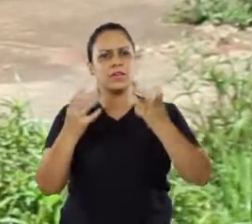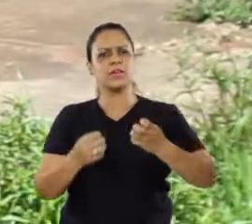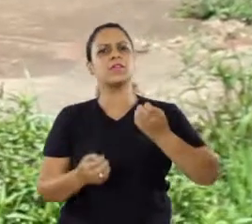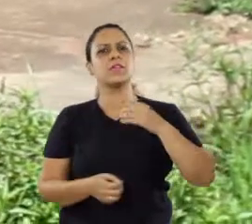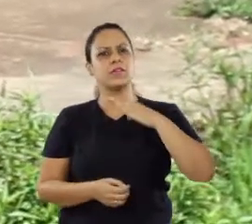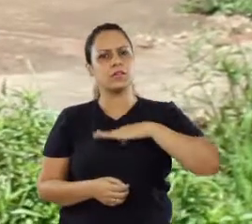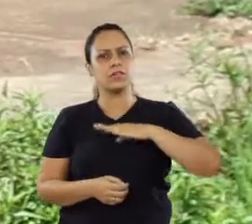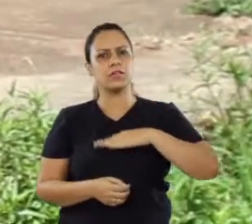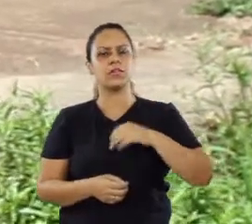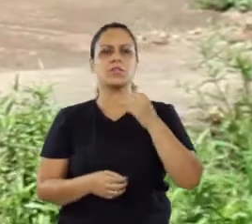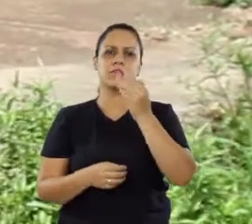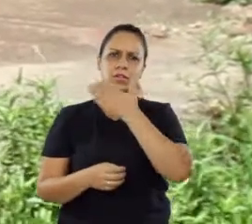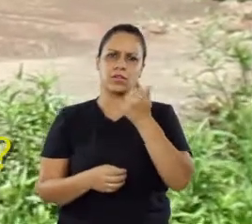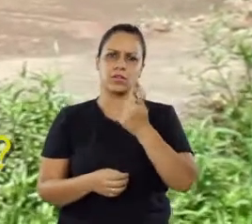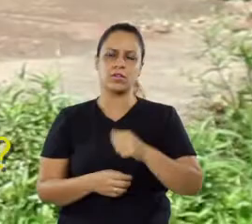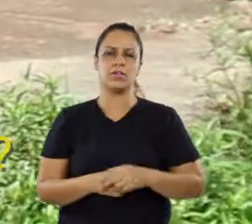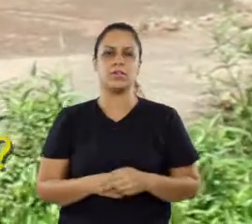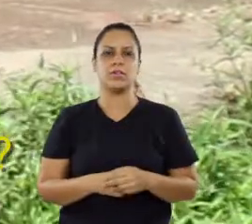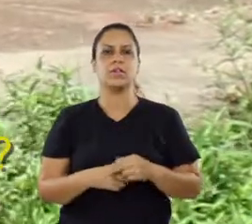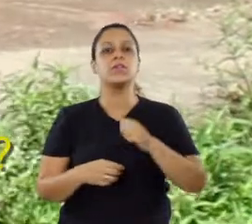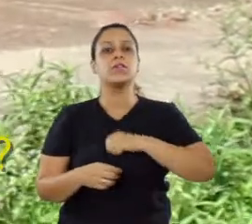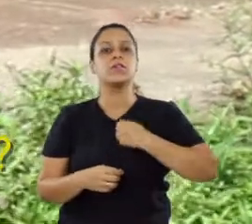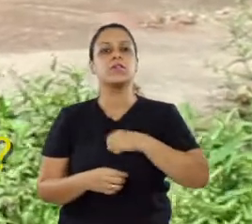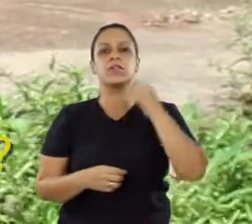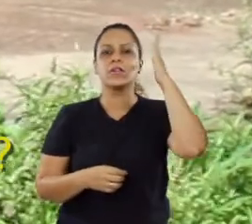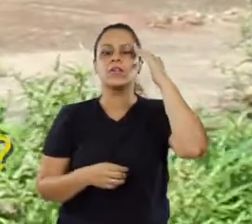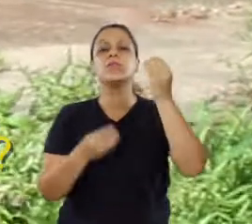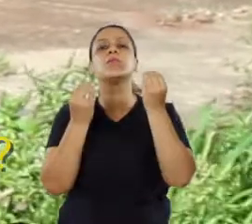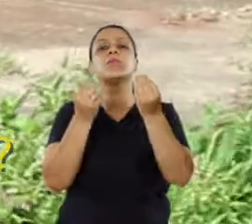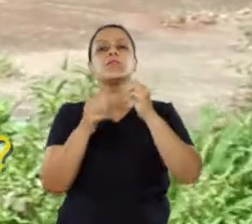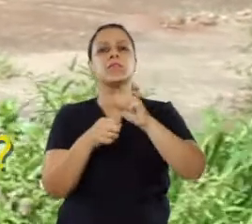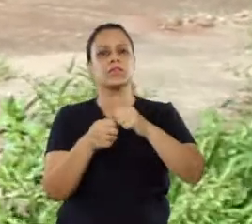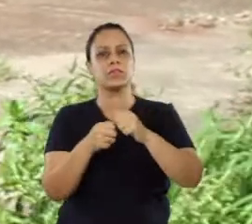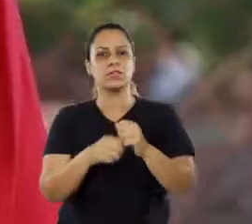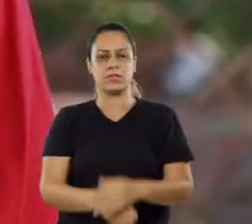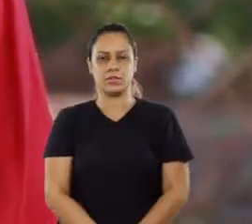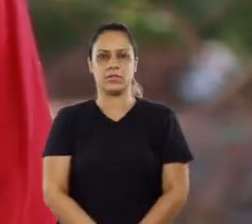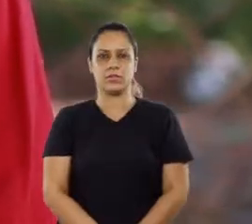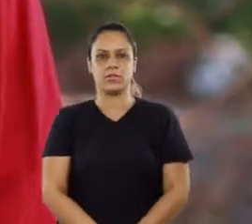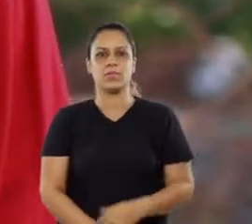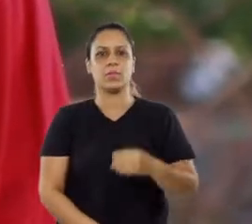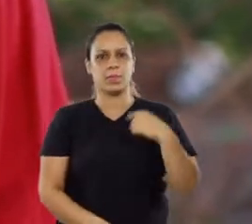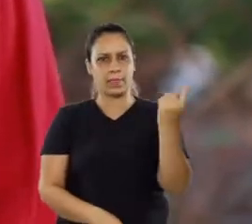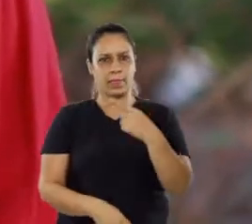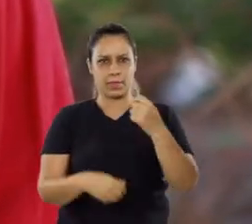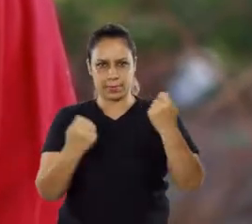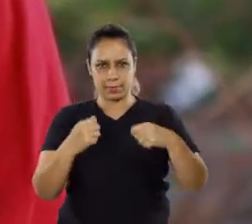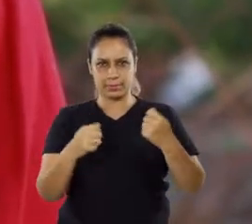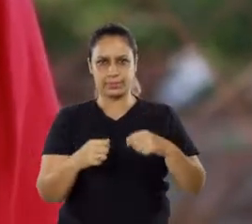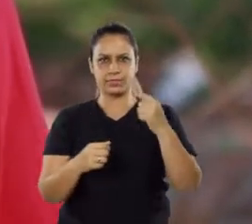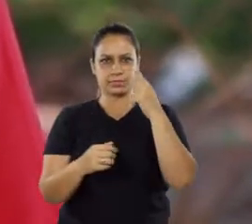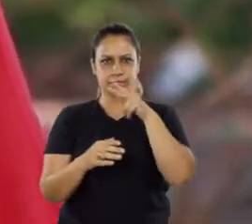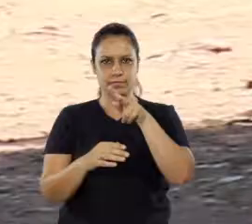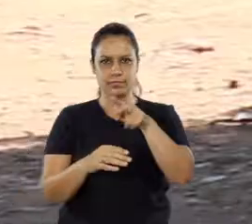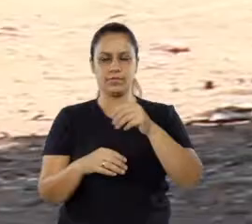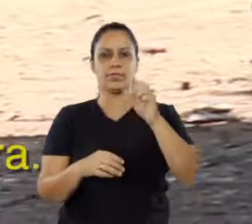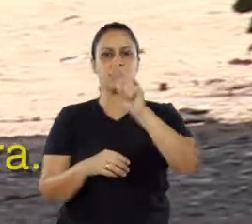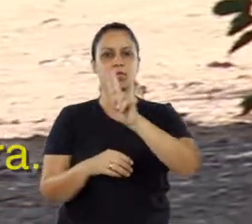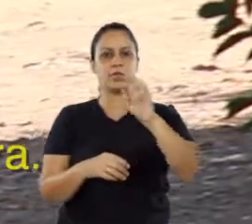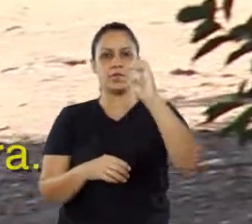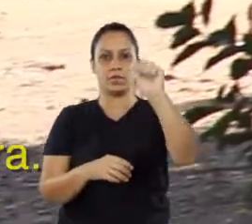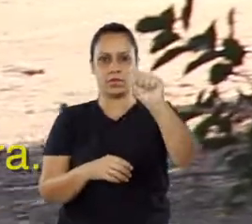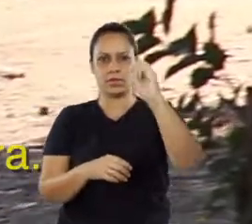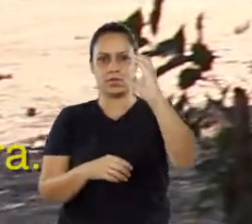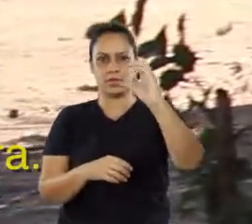cidade sustentável. Eu gostaria de saber o que você vai fazer por ela. Nós estamos aqui na frente da sede da Cássia,